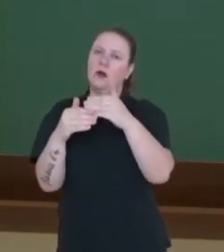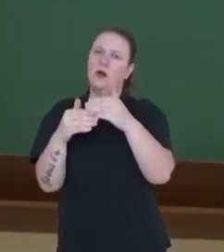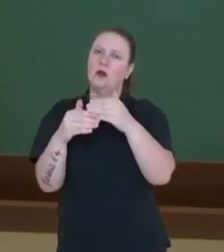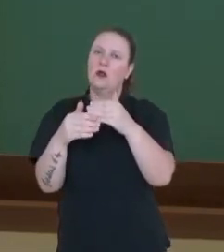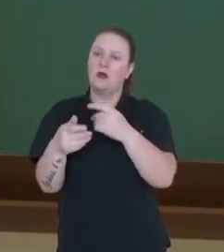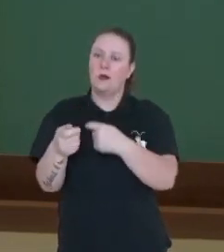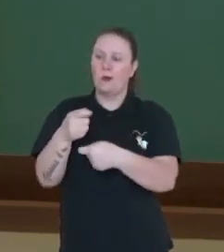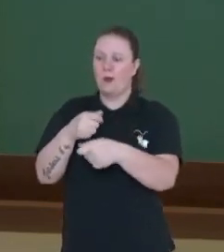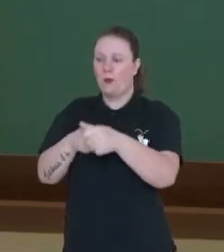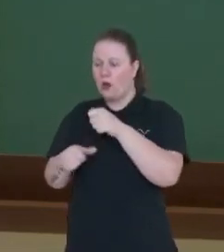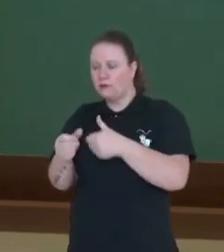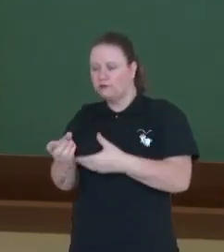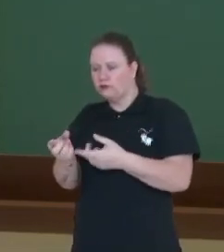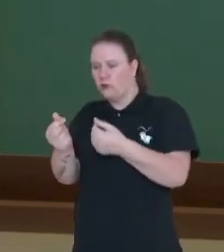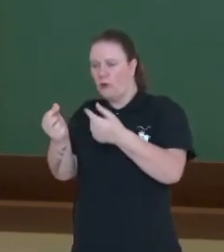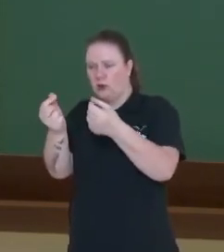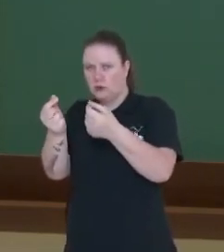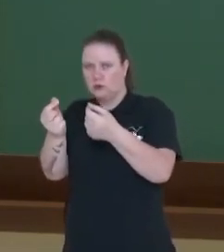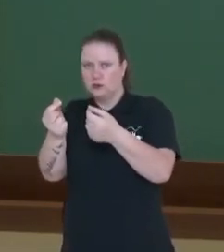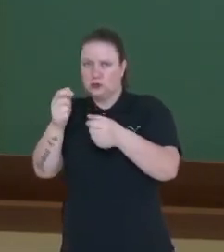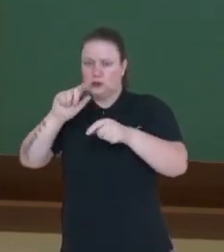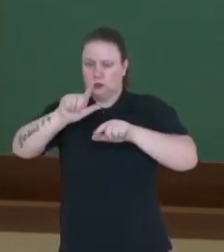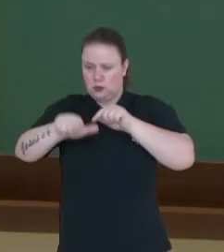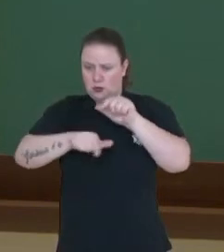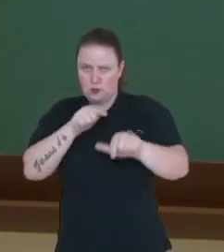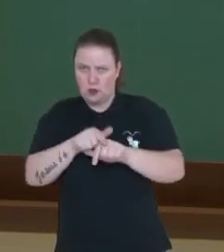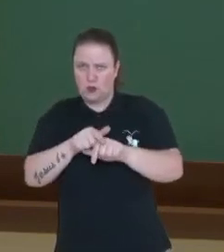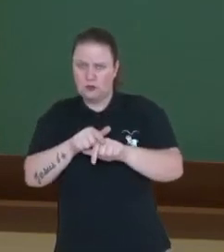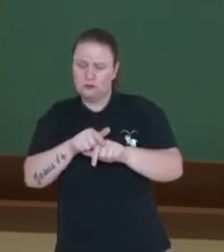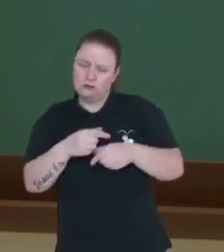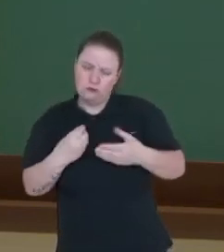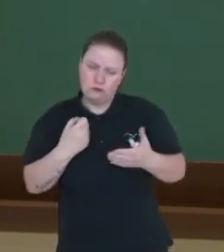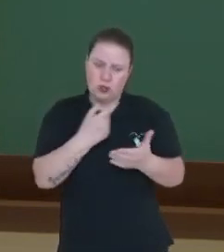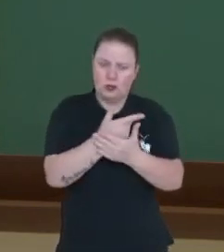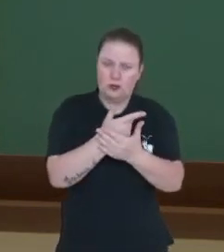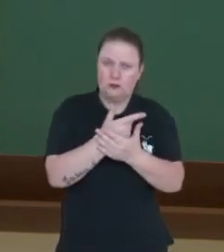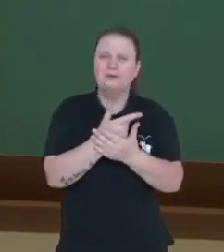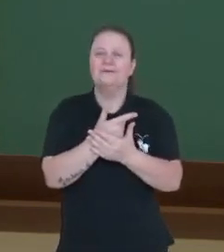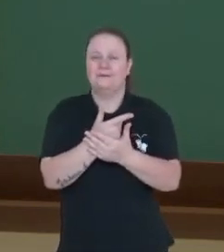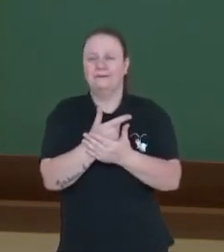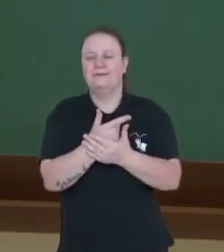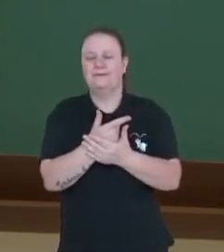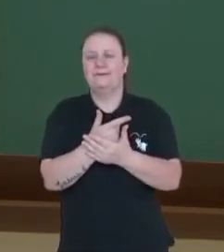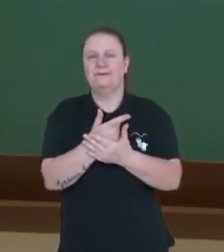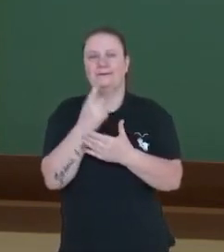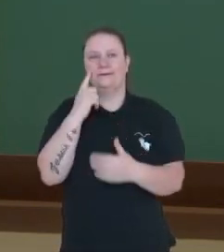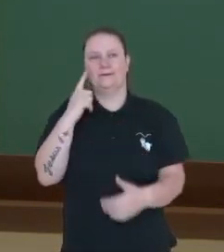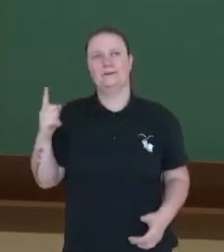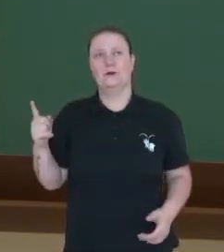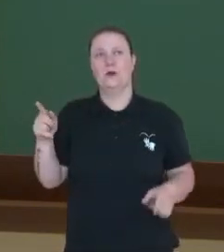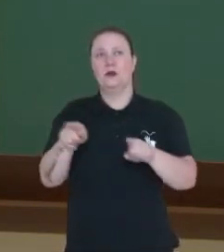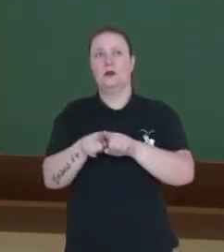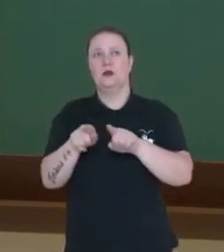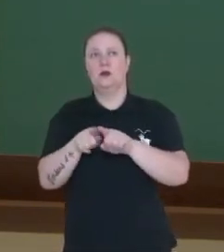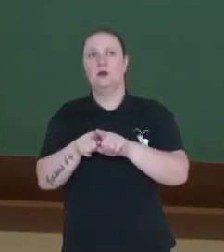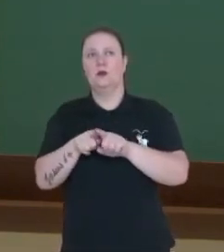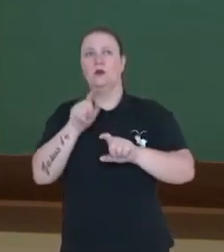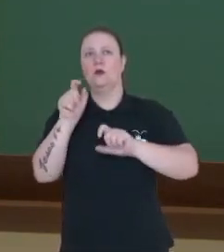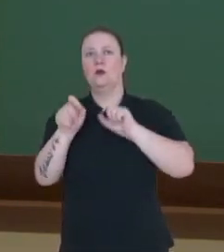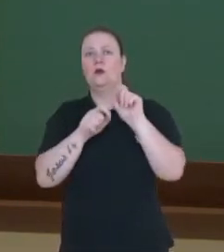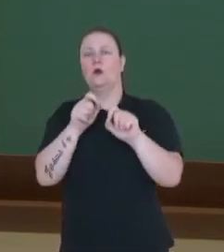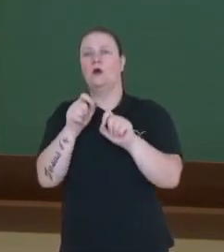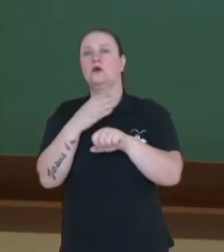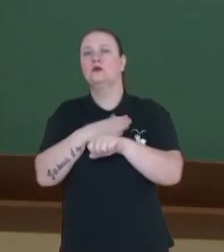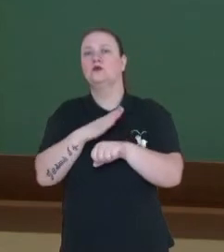um valor pelo serviço prestado. Então, por isso a gente tem essa divisão ali dentro do setor terciário e quais as